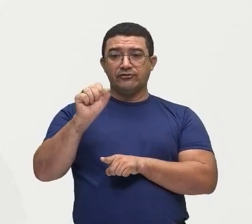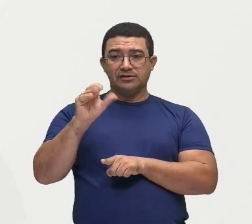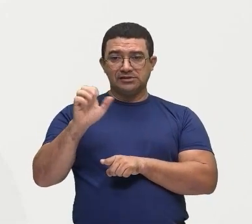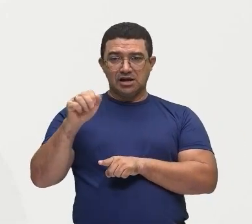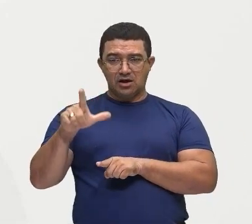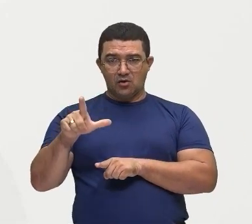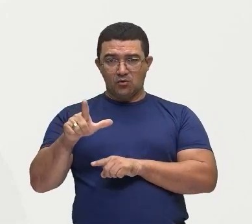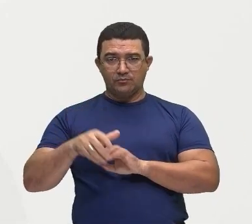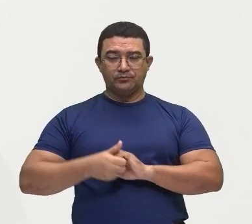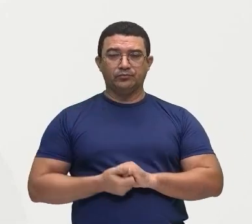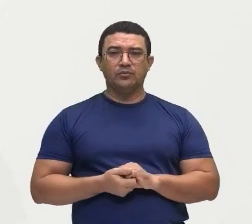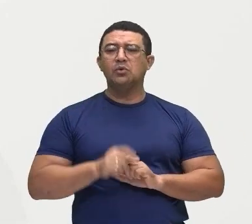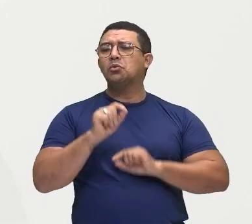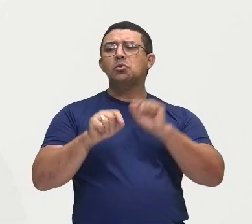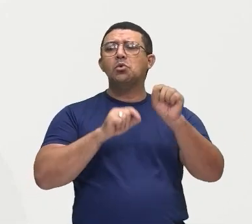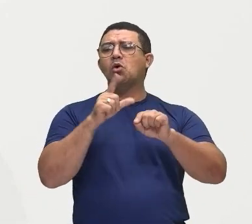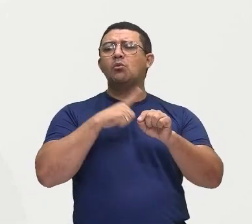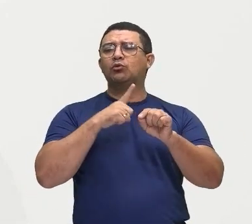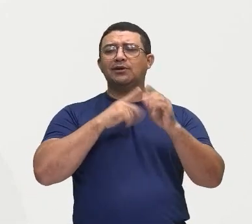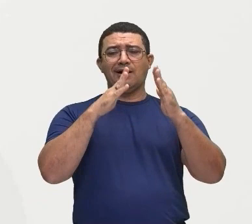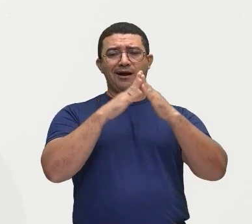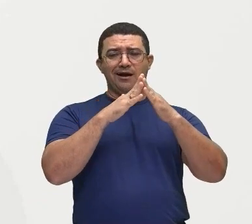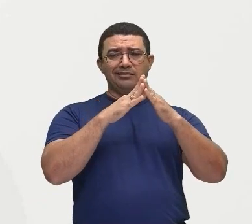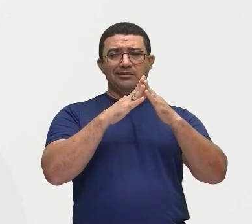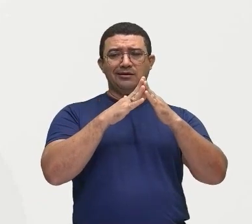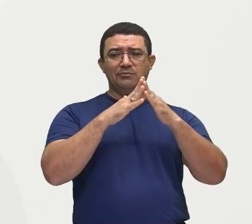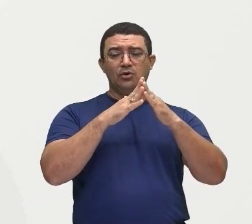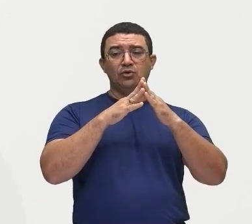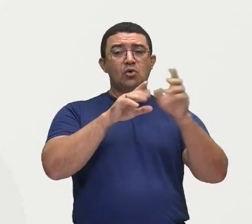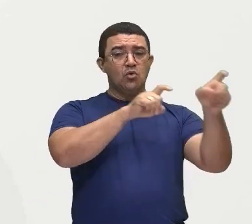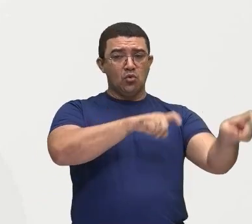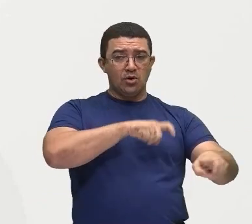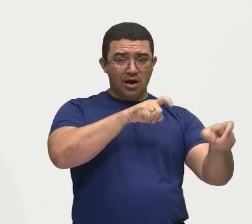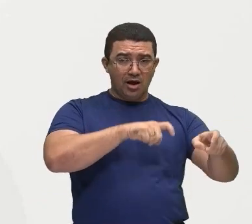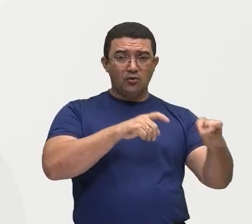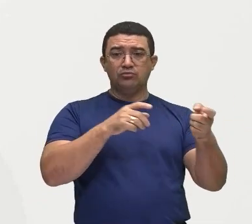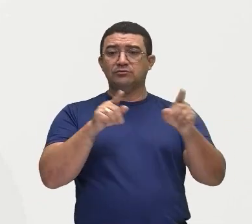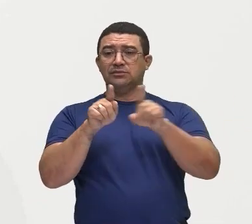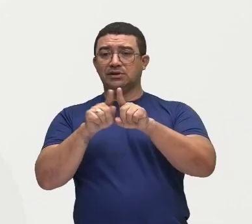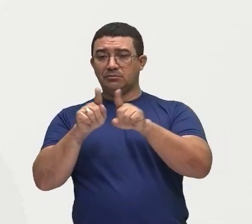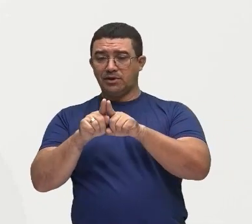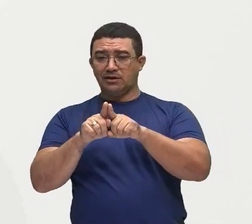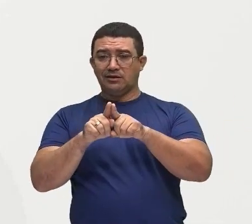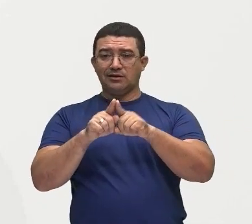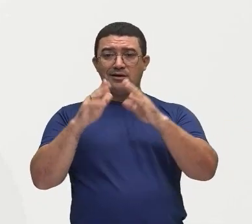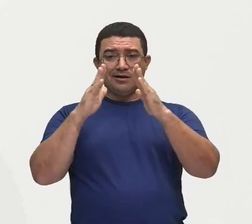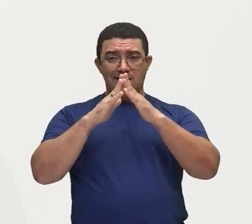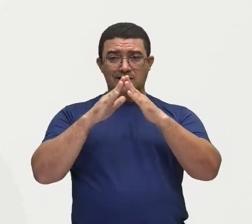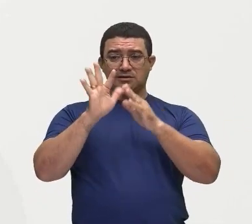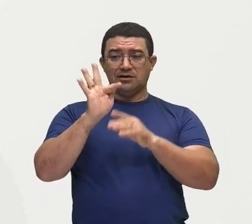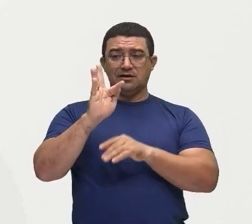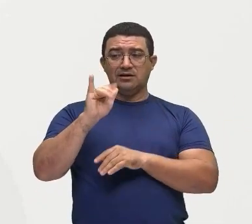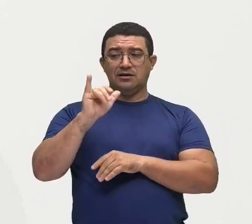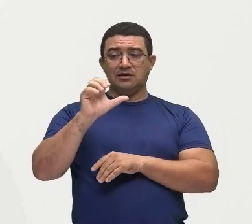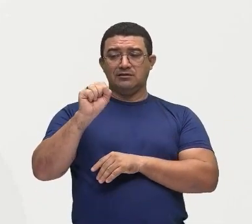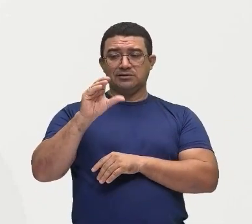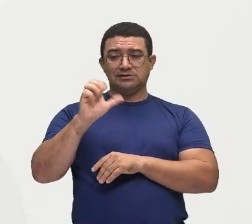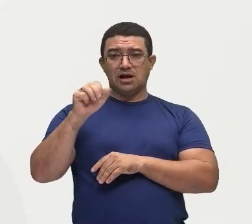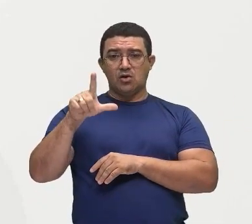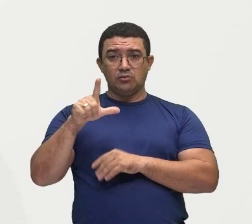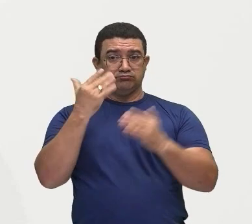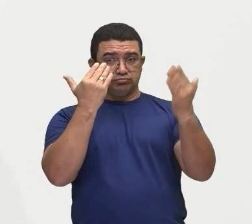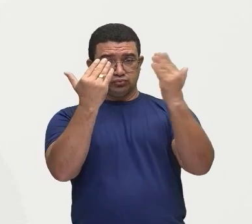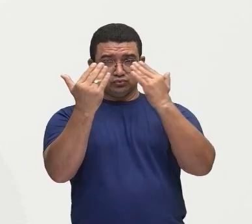módulo rural e fiscal, a gente vai analisar três aspectos, tá bom? Então,